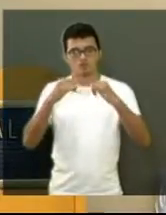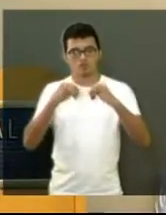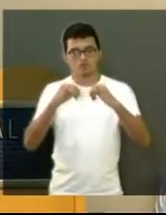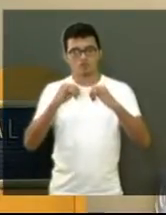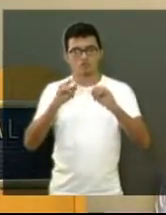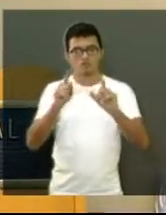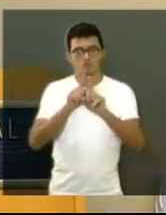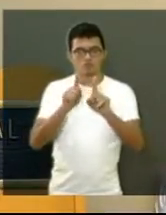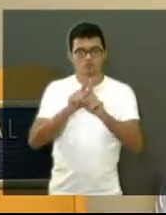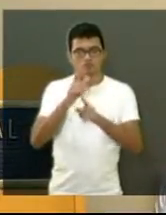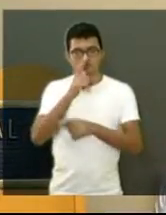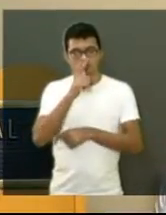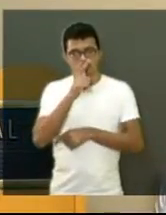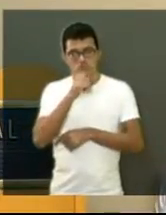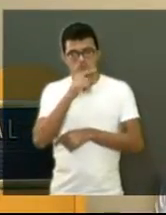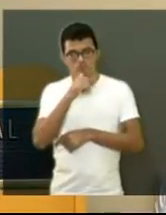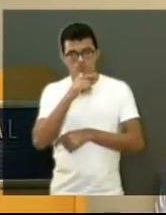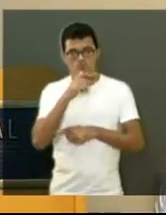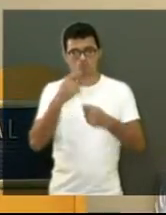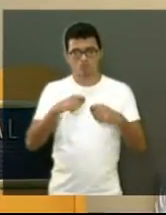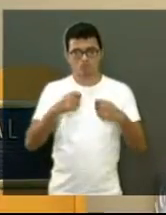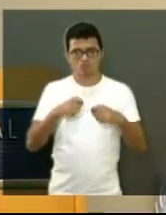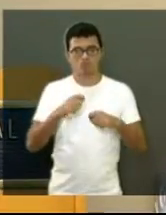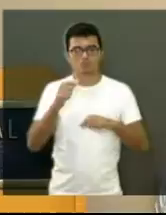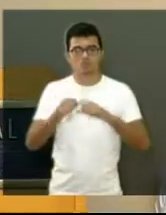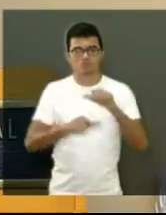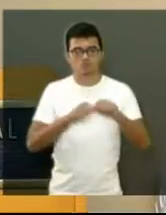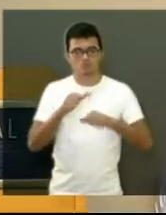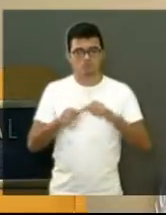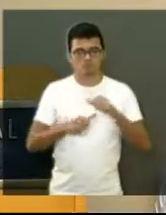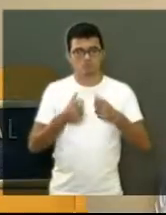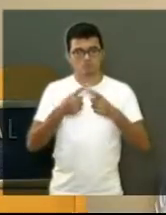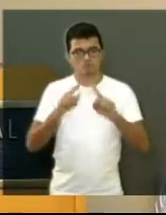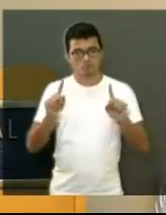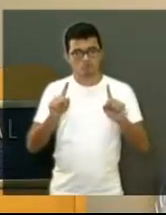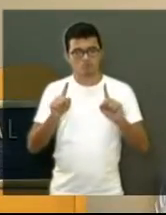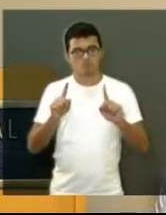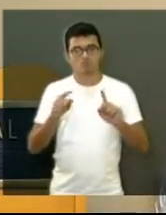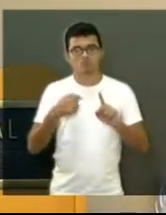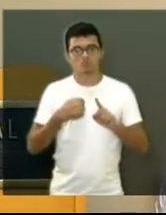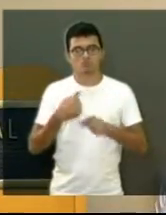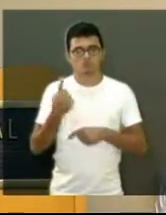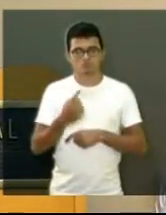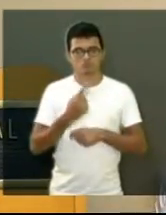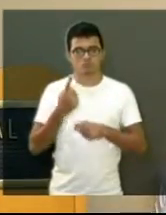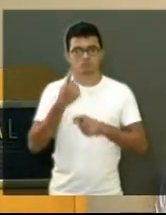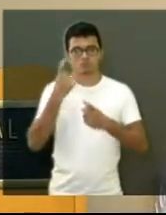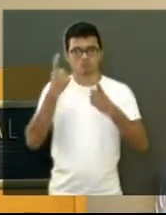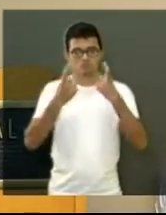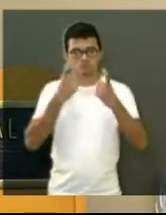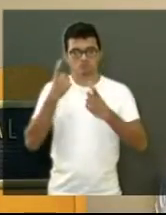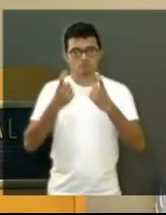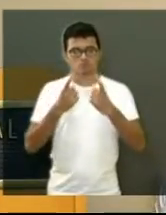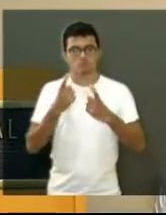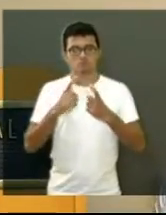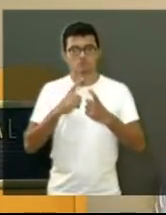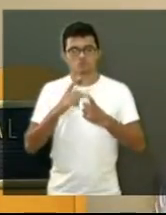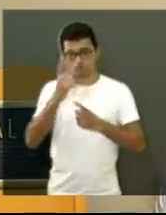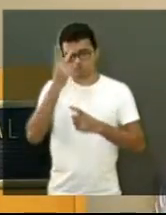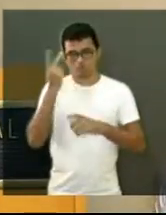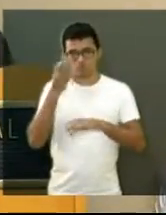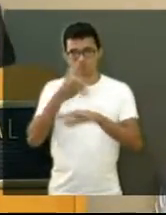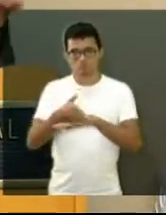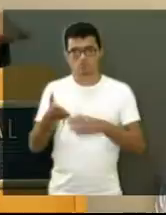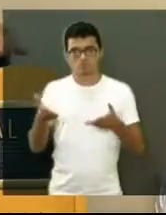hidráulica, que vai precisar fazer. Mas, enfim, a gente está preocupado com o público que vai hoje lá.